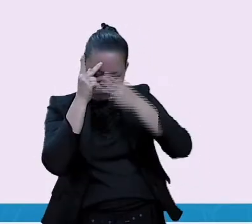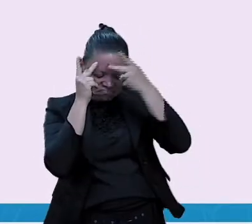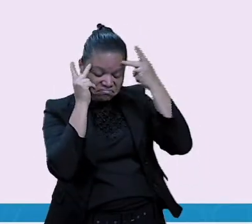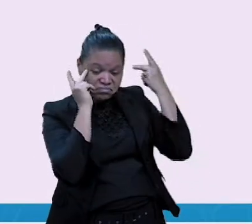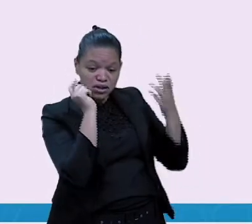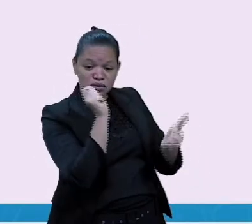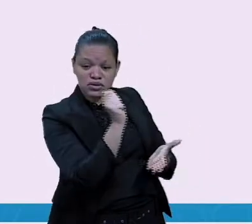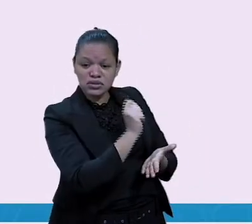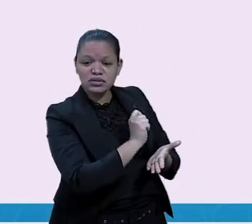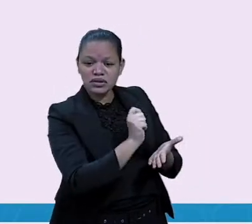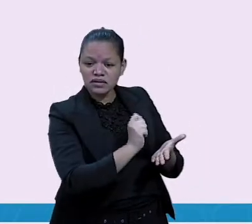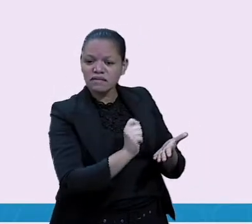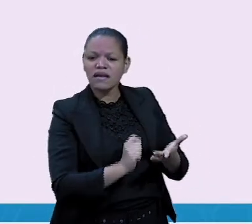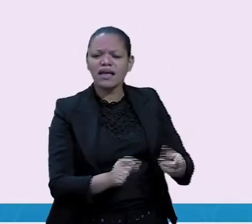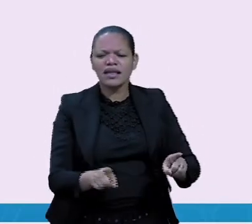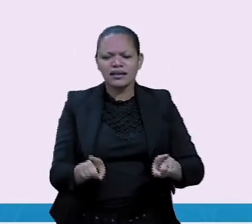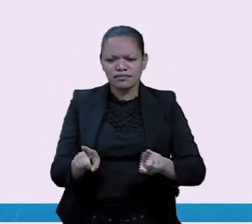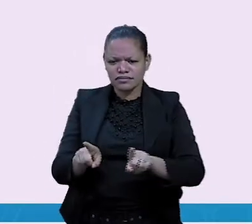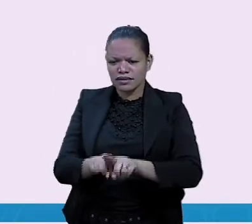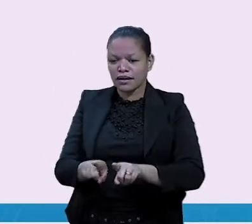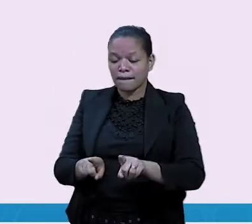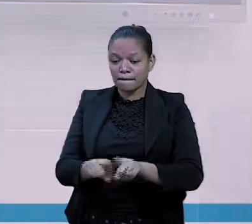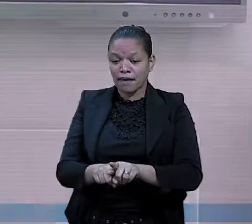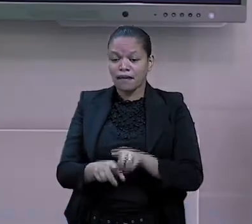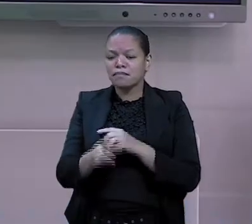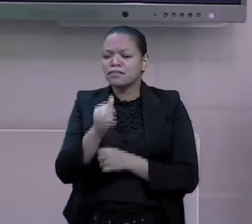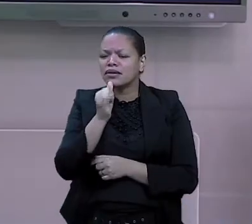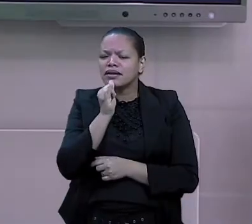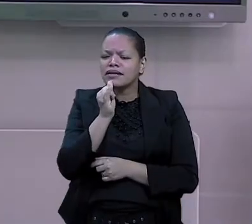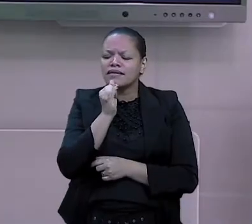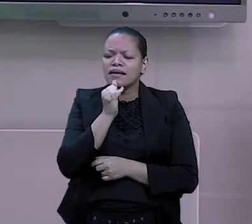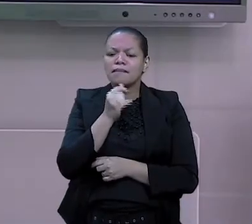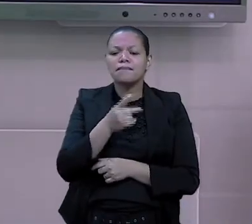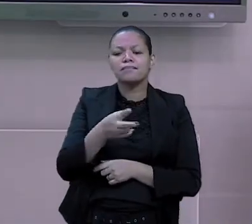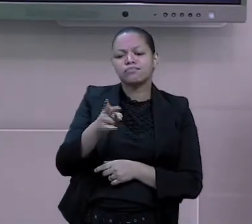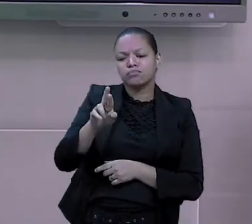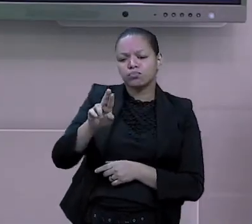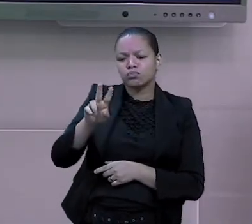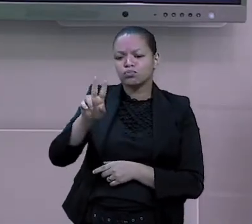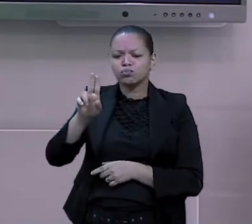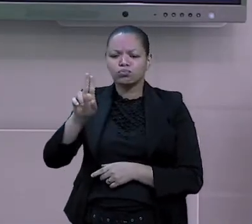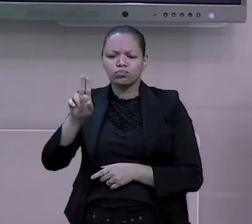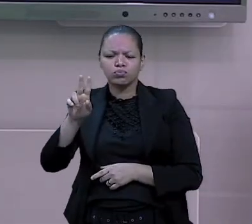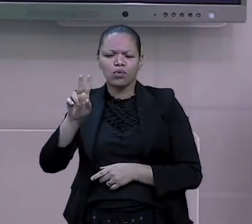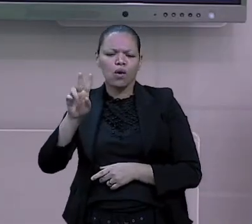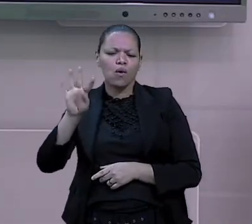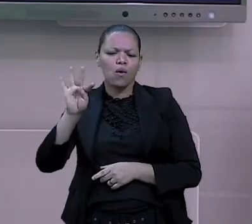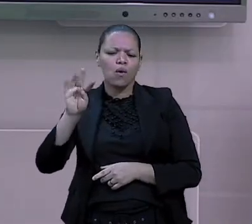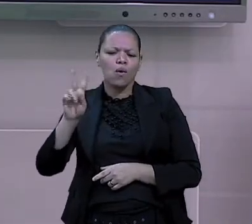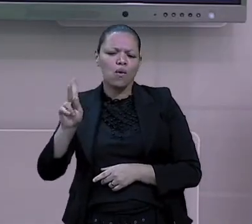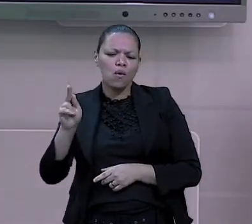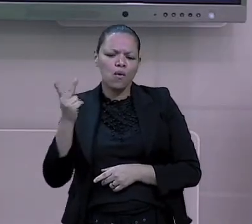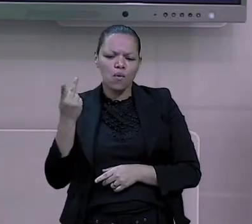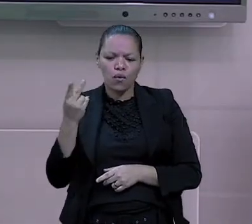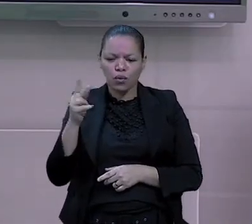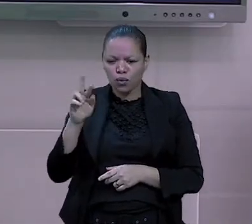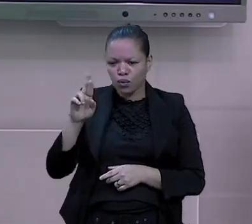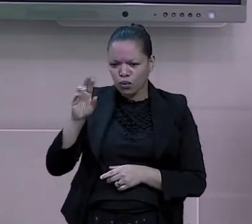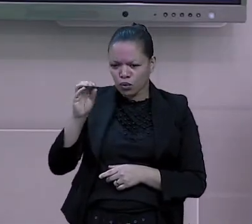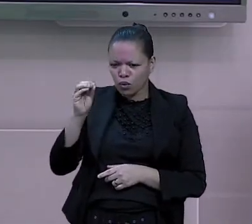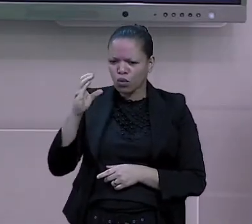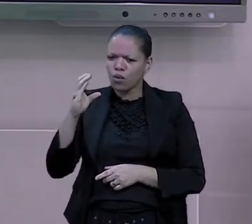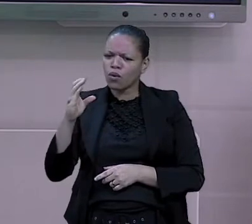recontou as suas fábulas. Bom, a figura de Exopo aí é até um pouco